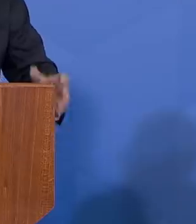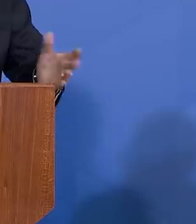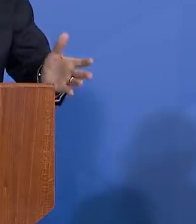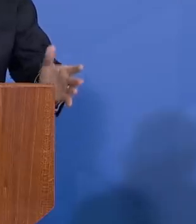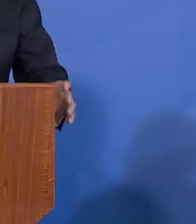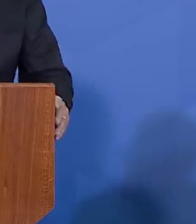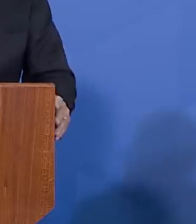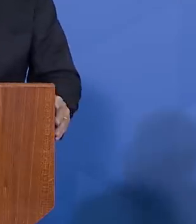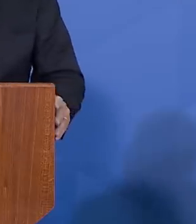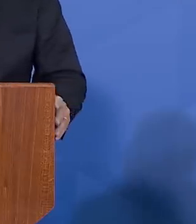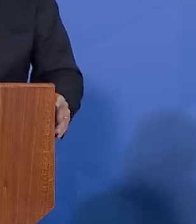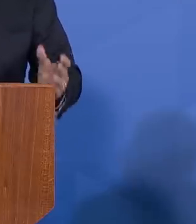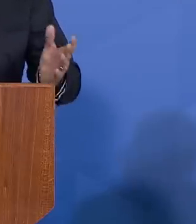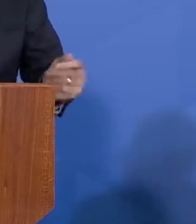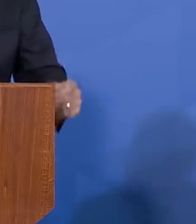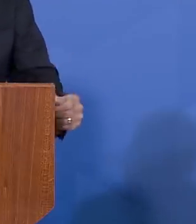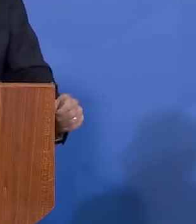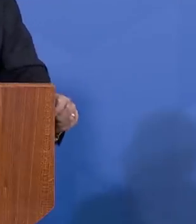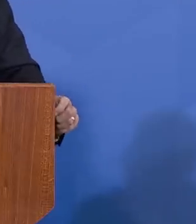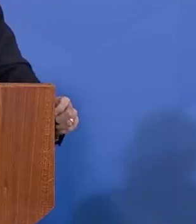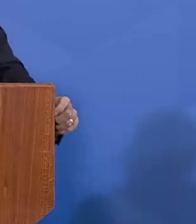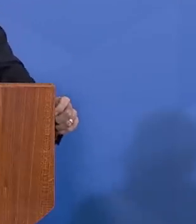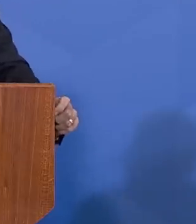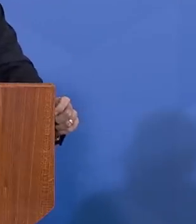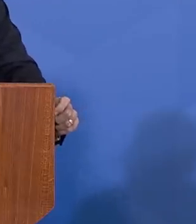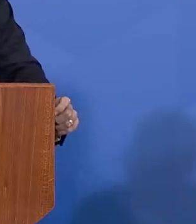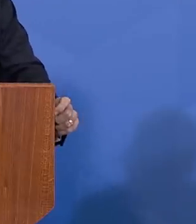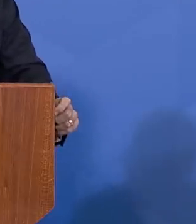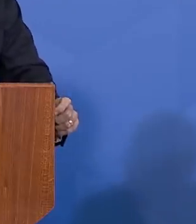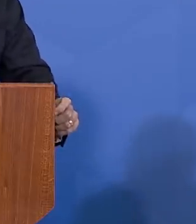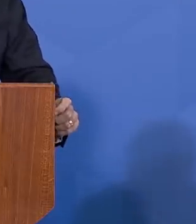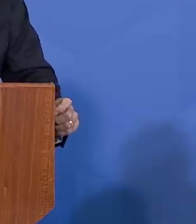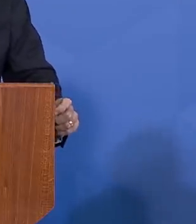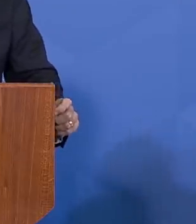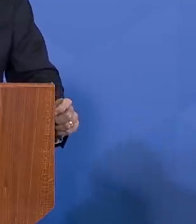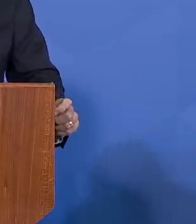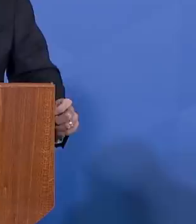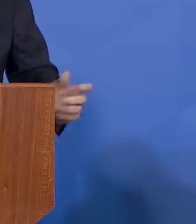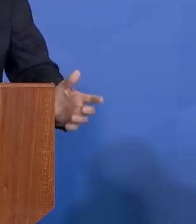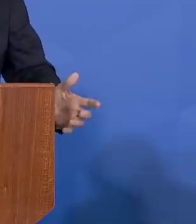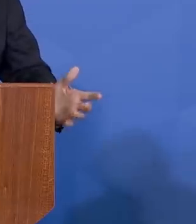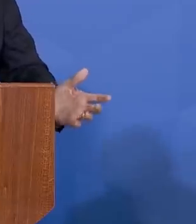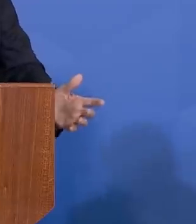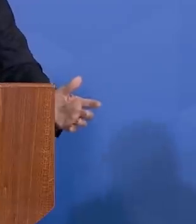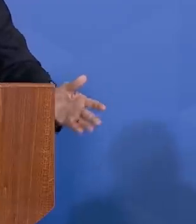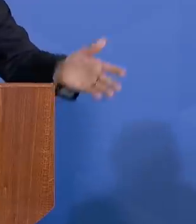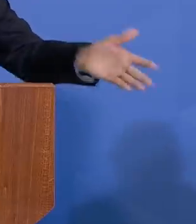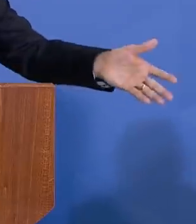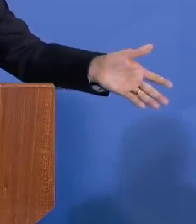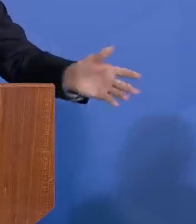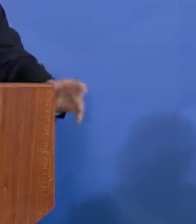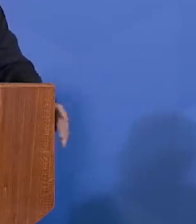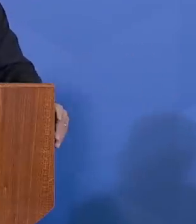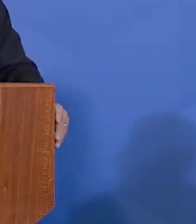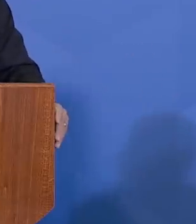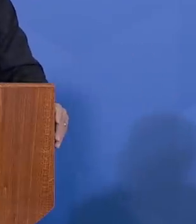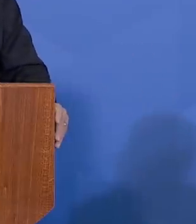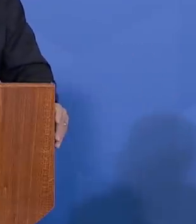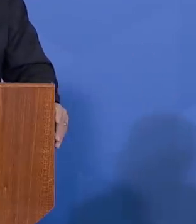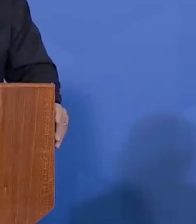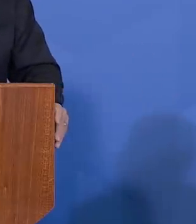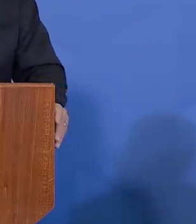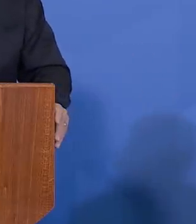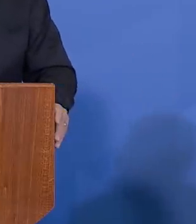e a resolver questões que há décadas estavam esquecidas. Como esse caso,